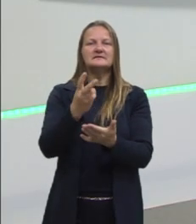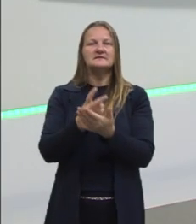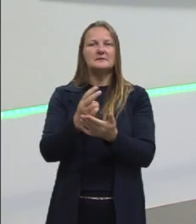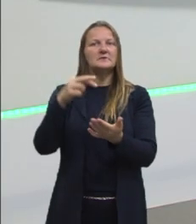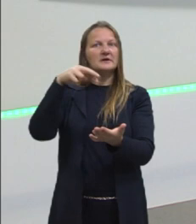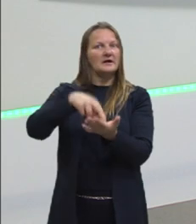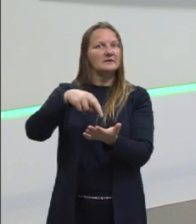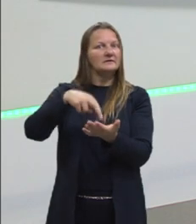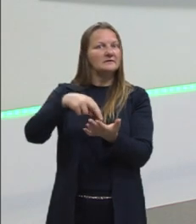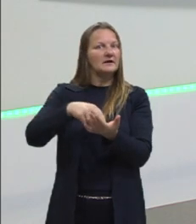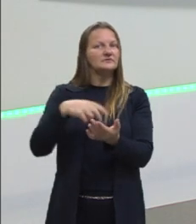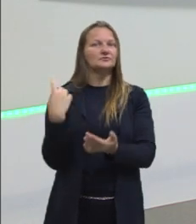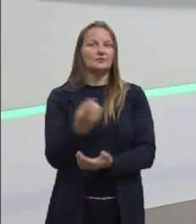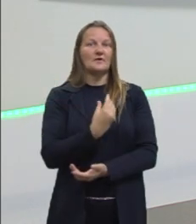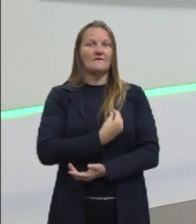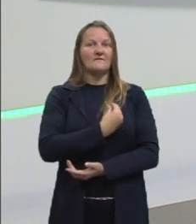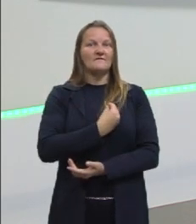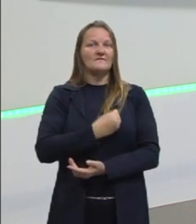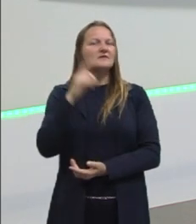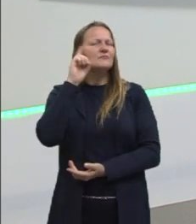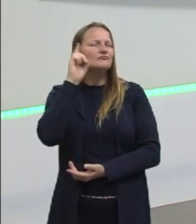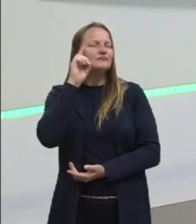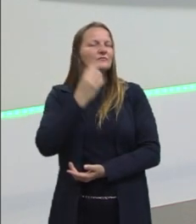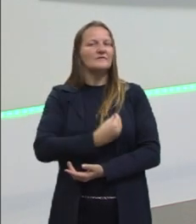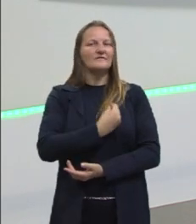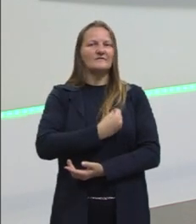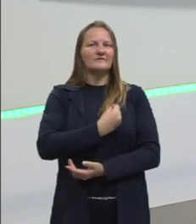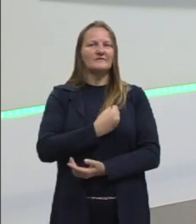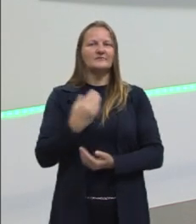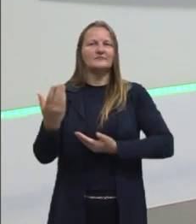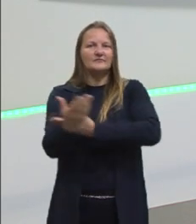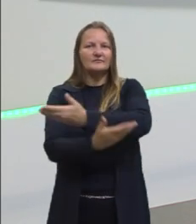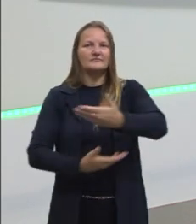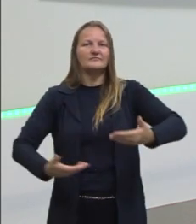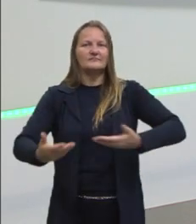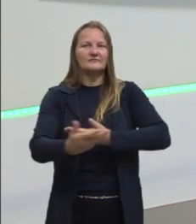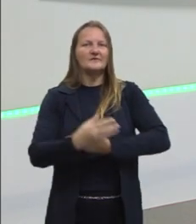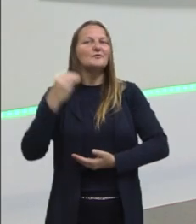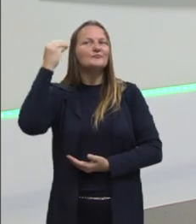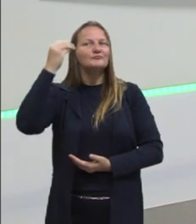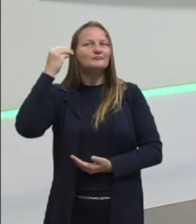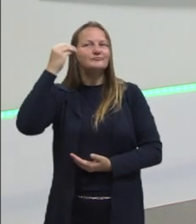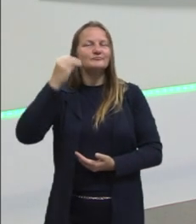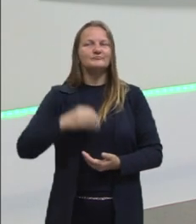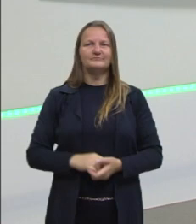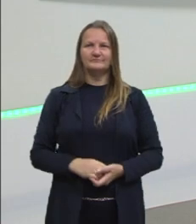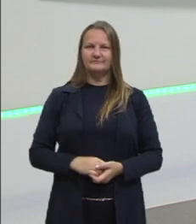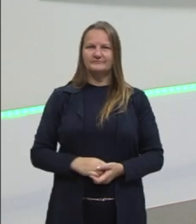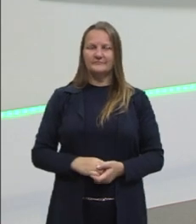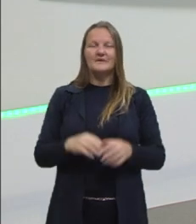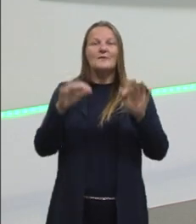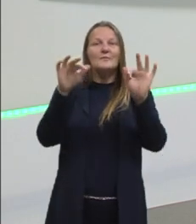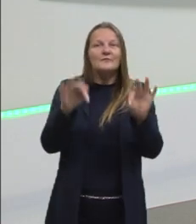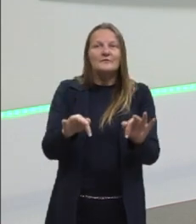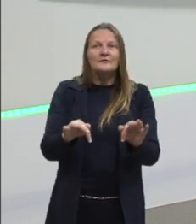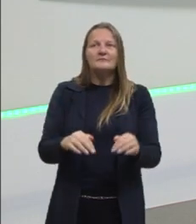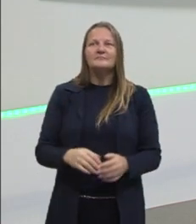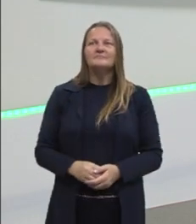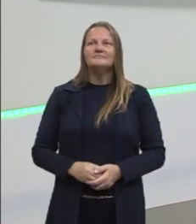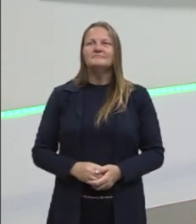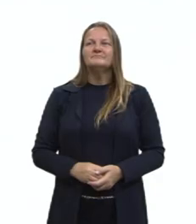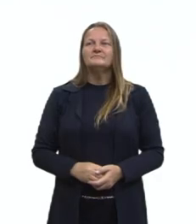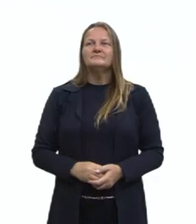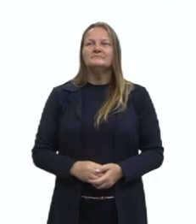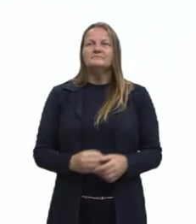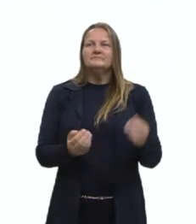realidade, do nosso cotidiano e das nossas vivências, né? Por fim, gente, eu quero deixar